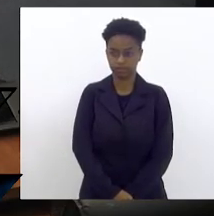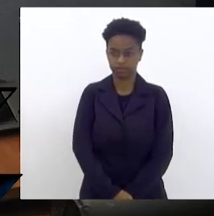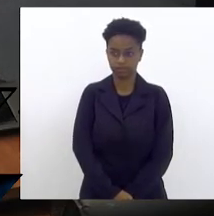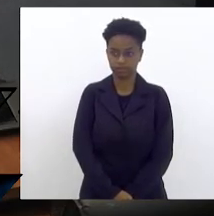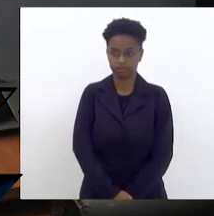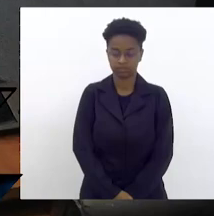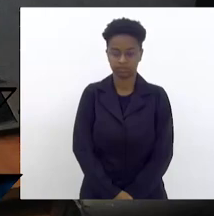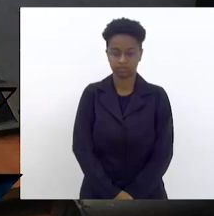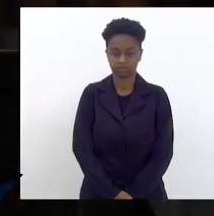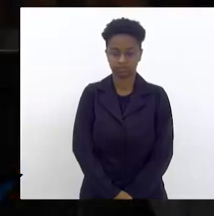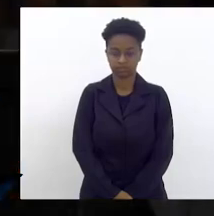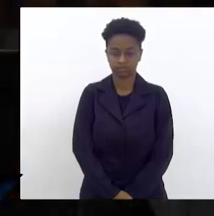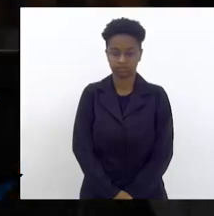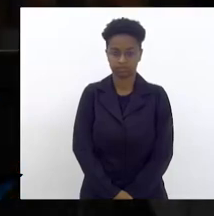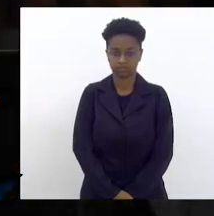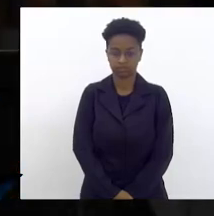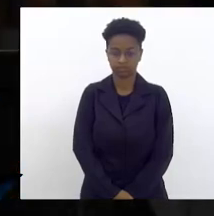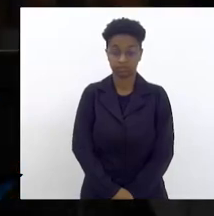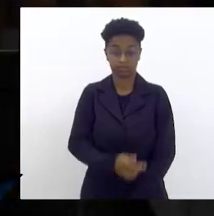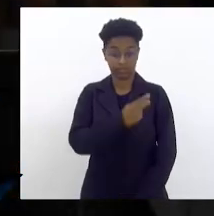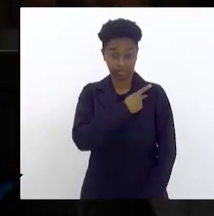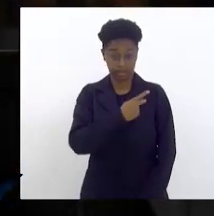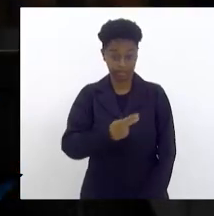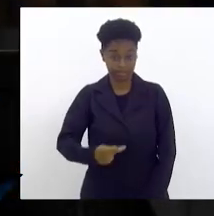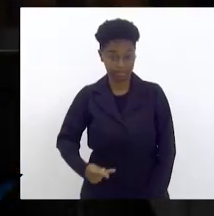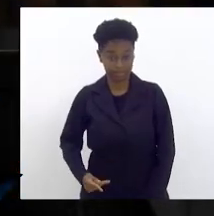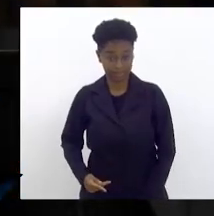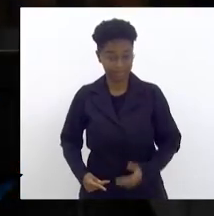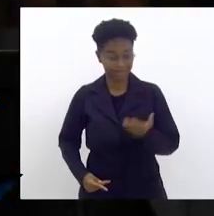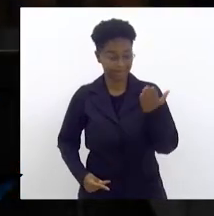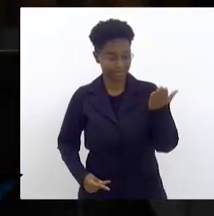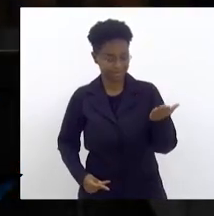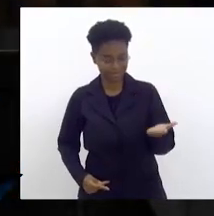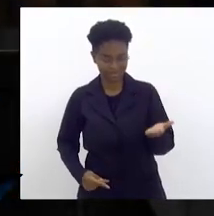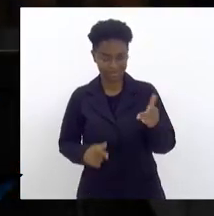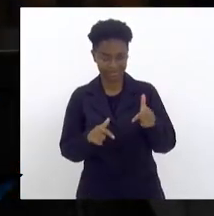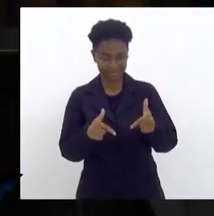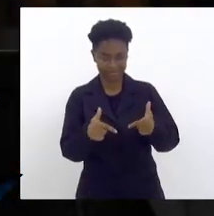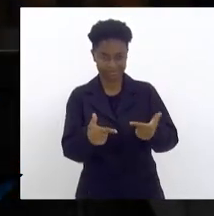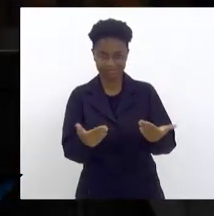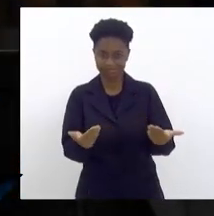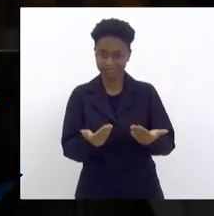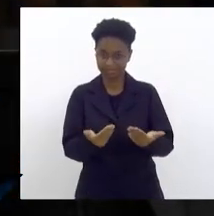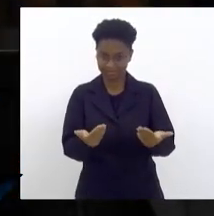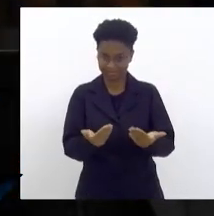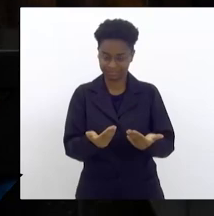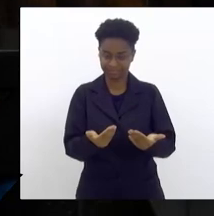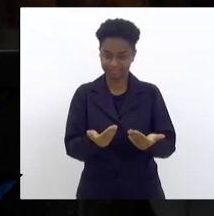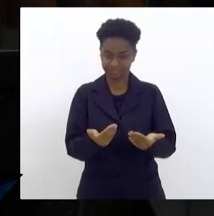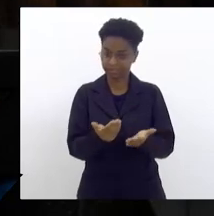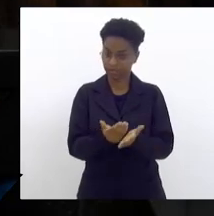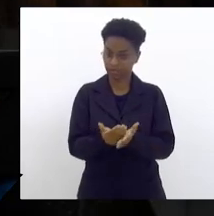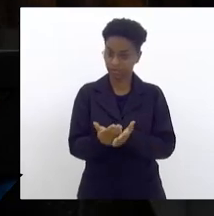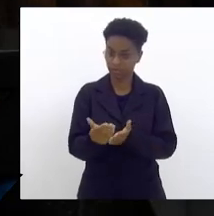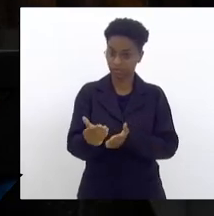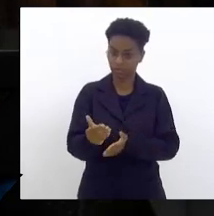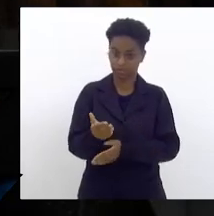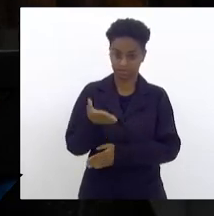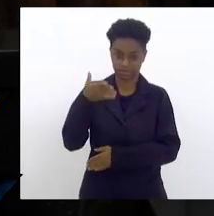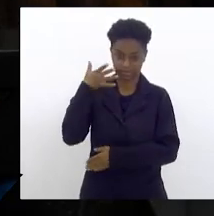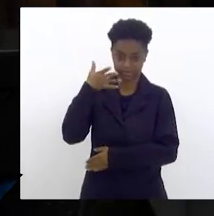Senhor presidente, em exercício do expediente inicial,